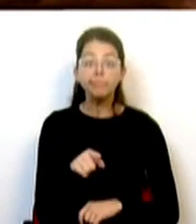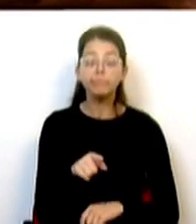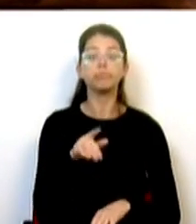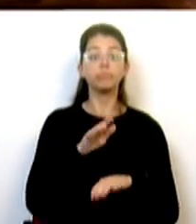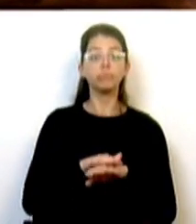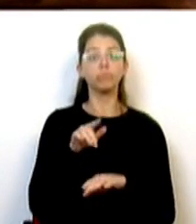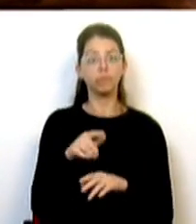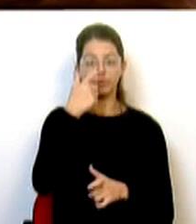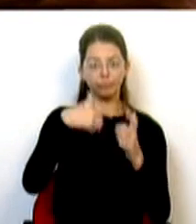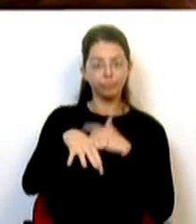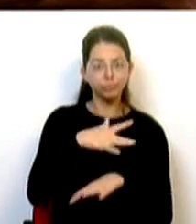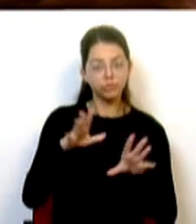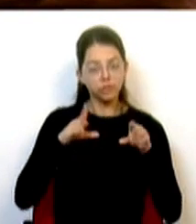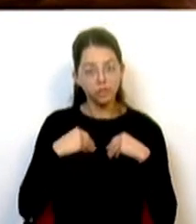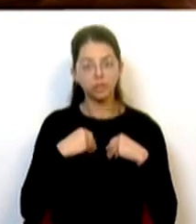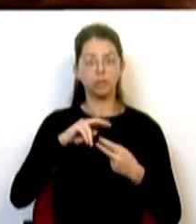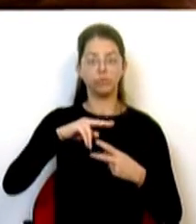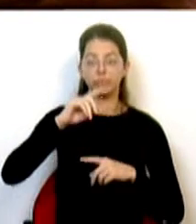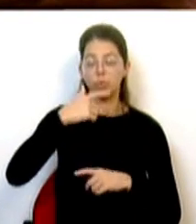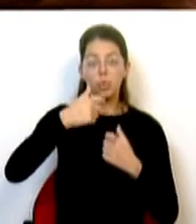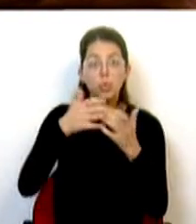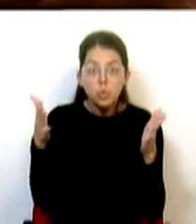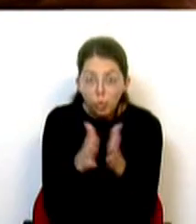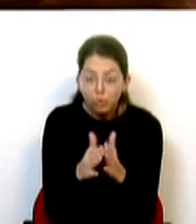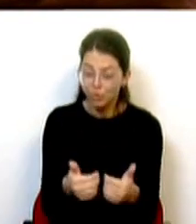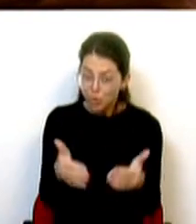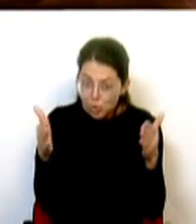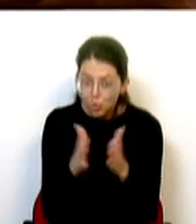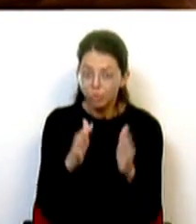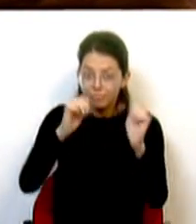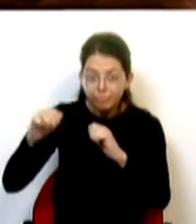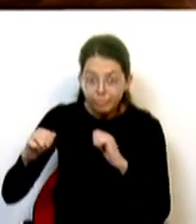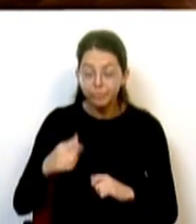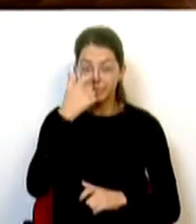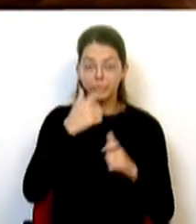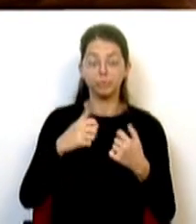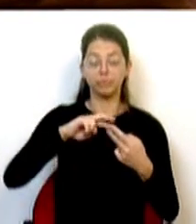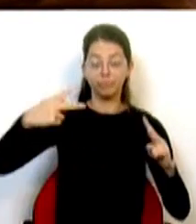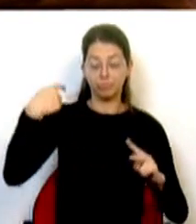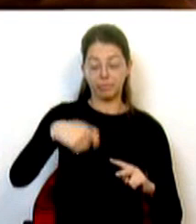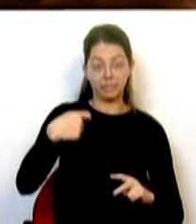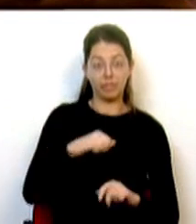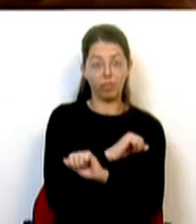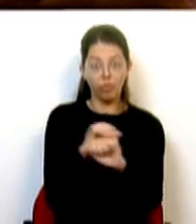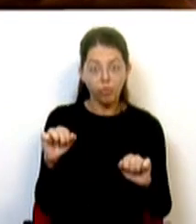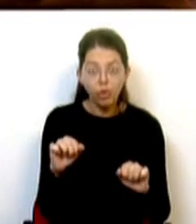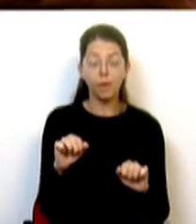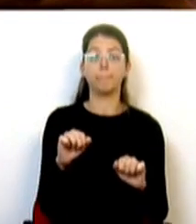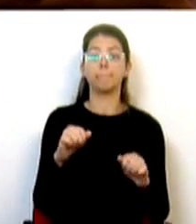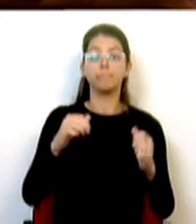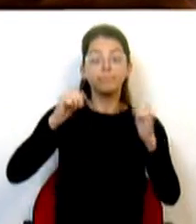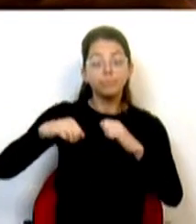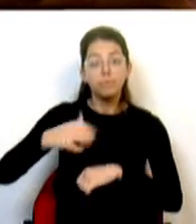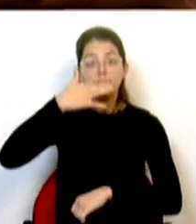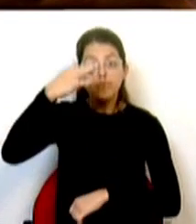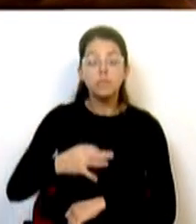anseio das populações e concordância de todos, repito, todos, os autarcas da região Oeste, tal estudo foi realizado de